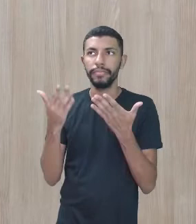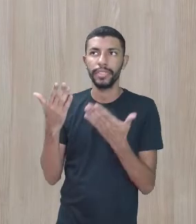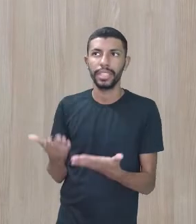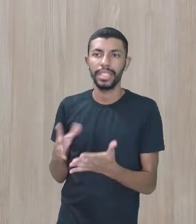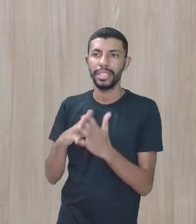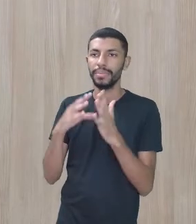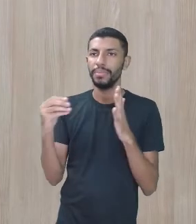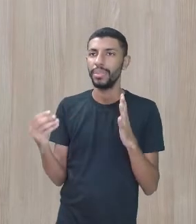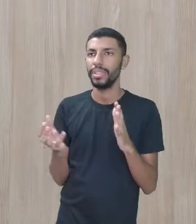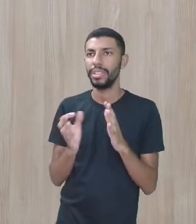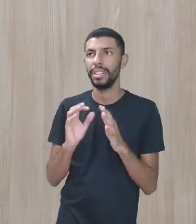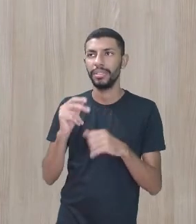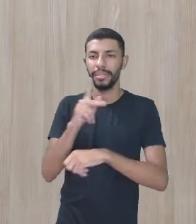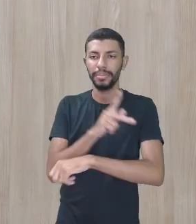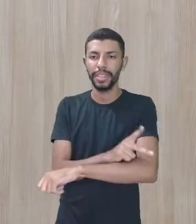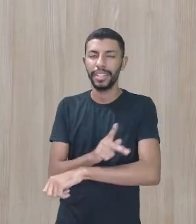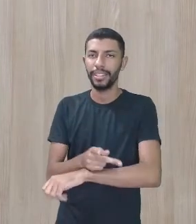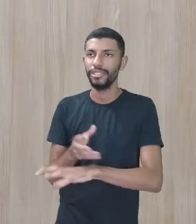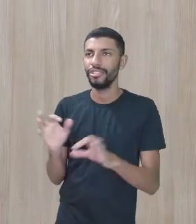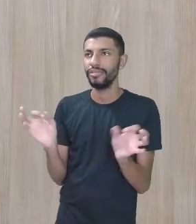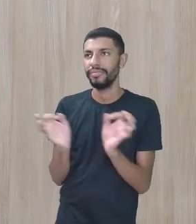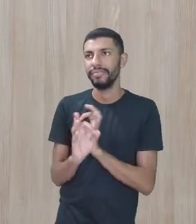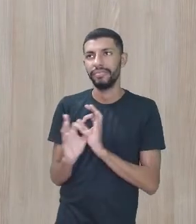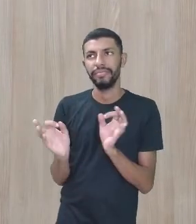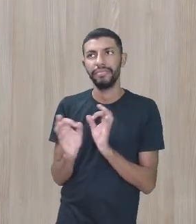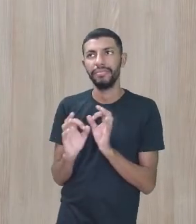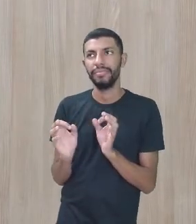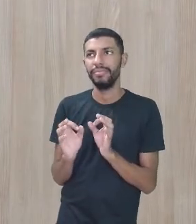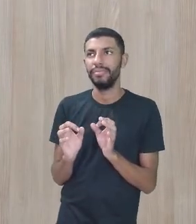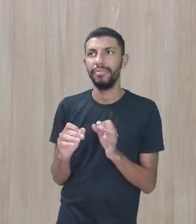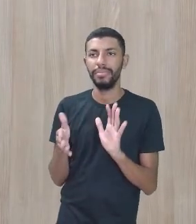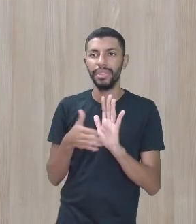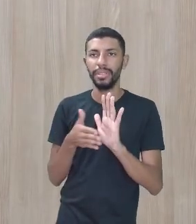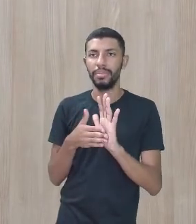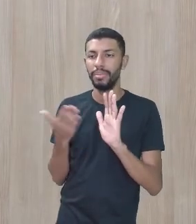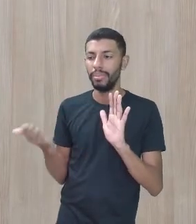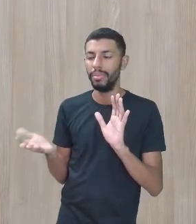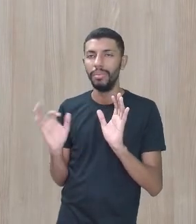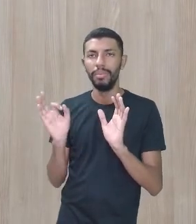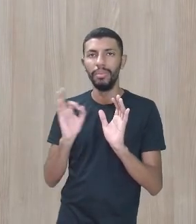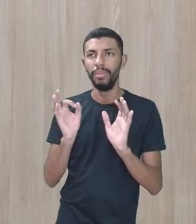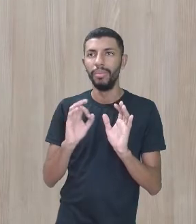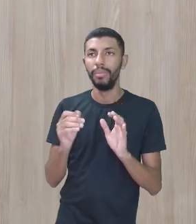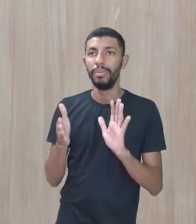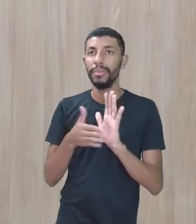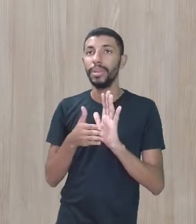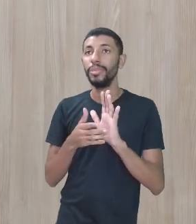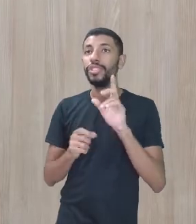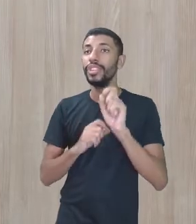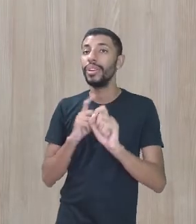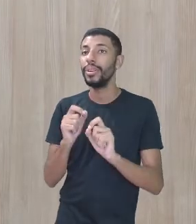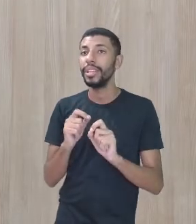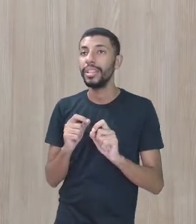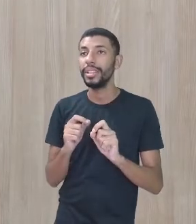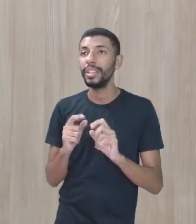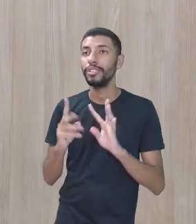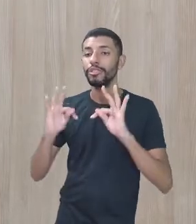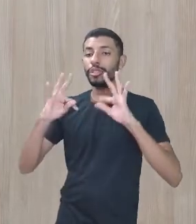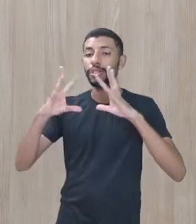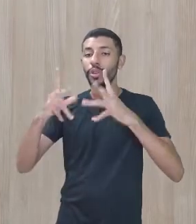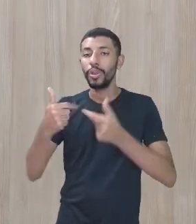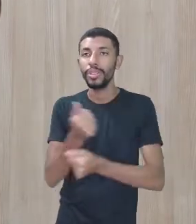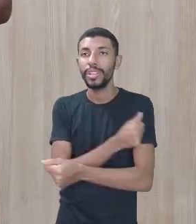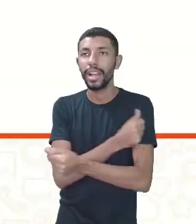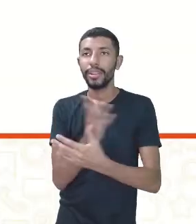modelo de pedagogia afetiva. A proposta não é essa. proposta é não deixar nenhum estudante de